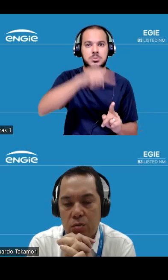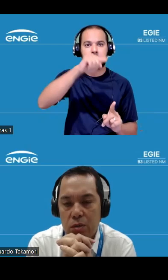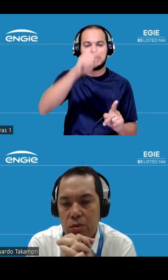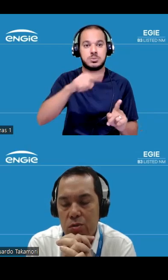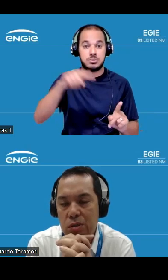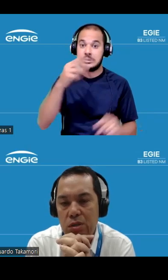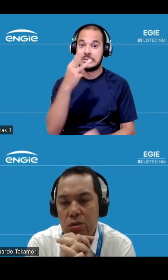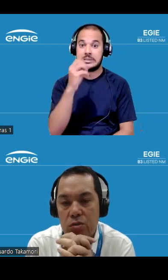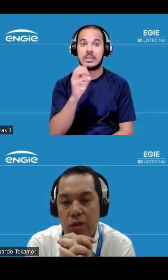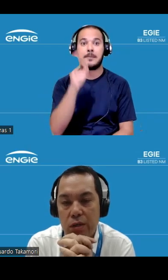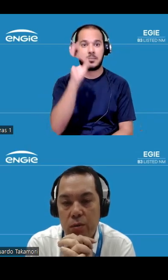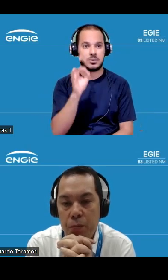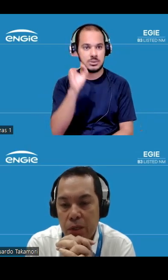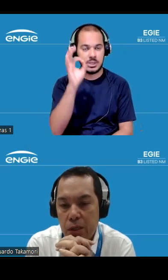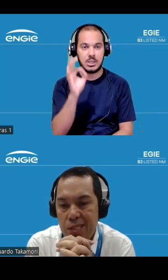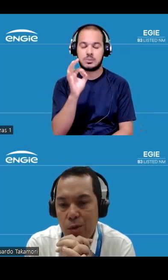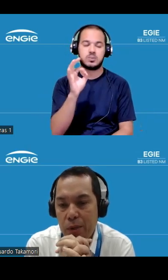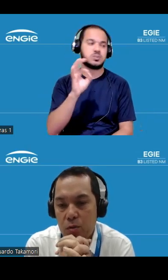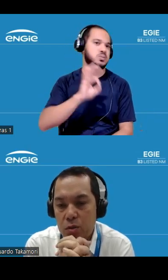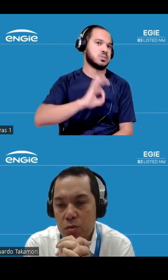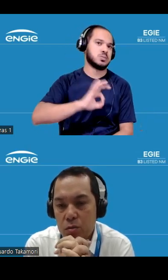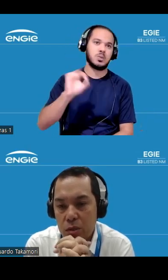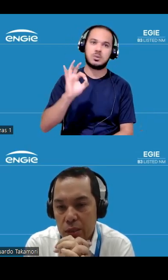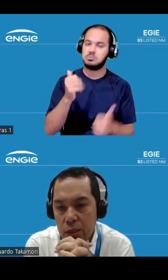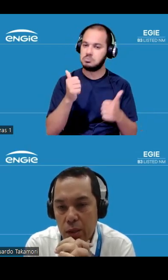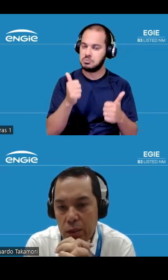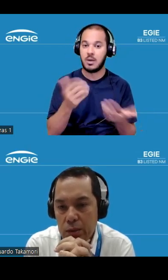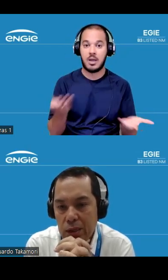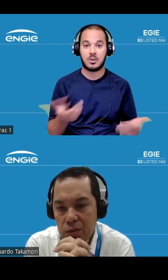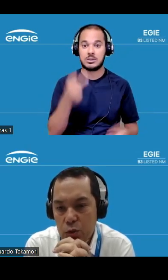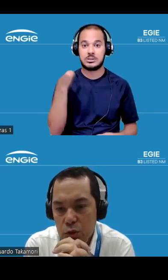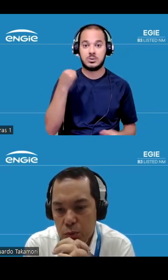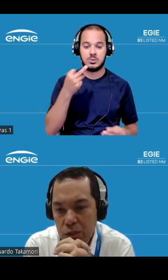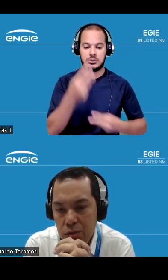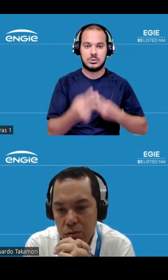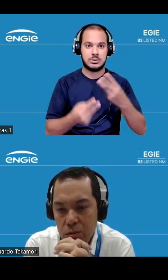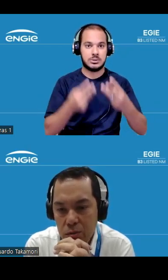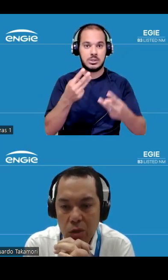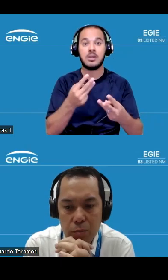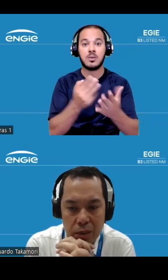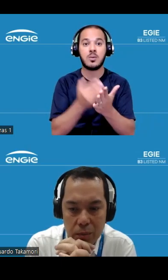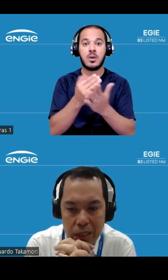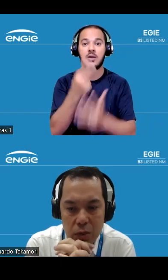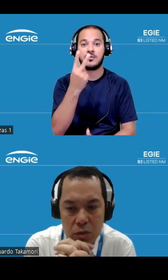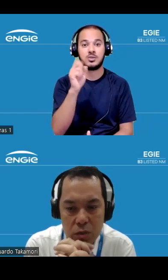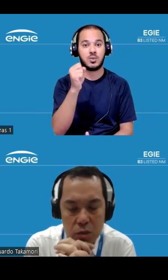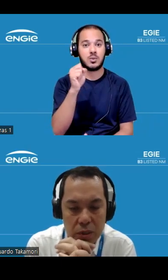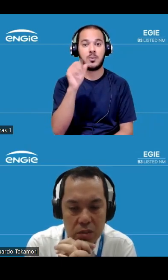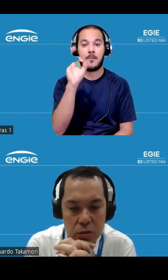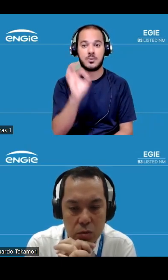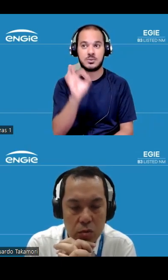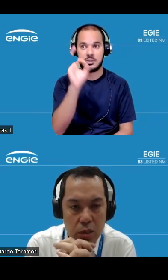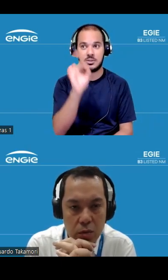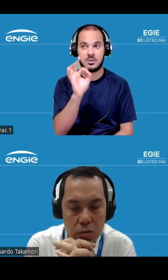% que era um resultado estratosférico nesse momento no segundo TRI ele está em 28% não pela uma redução